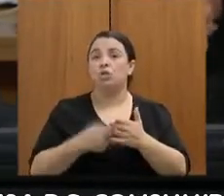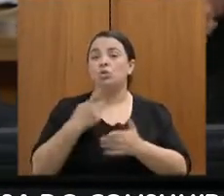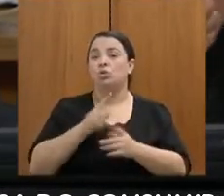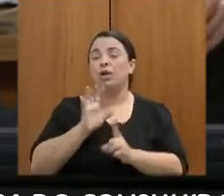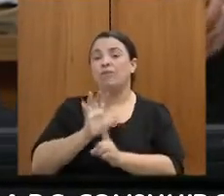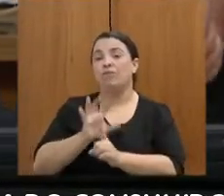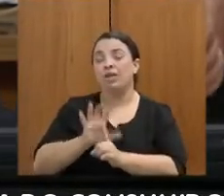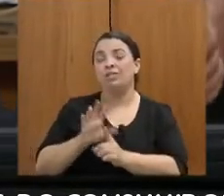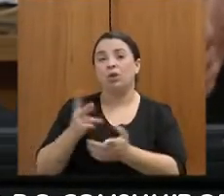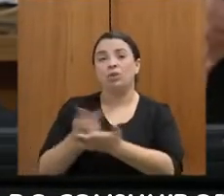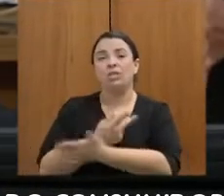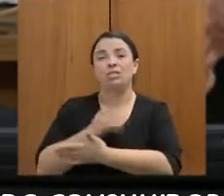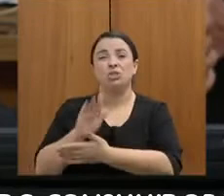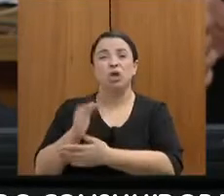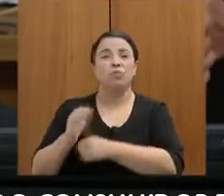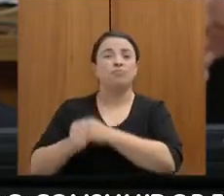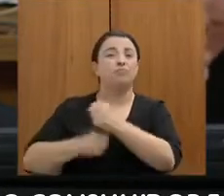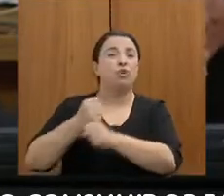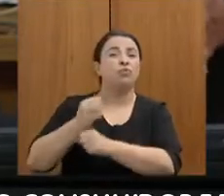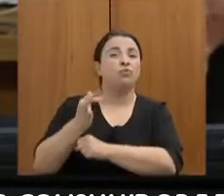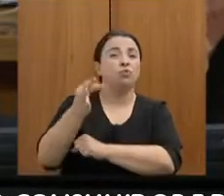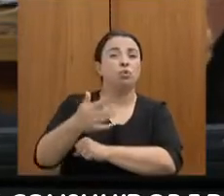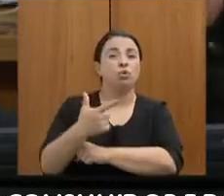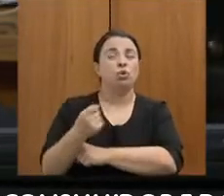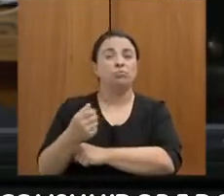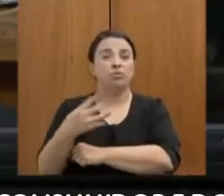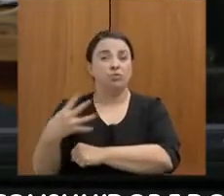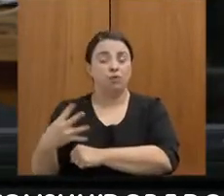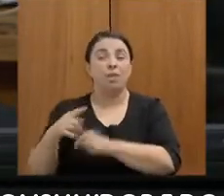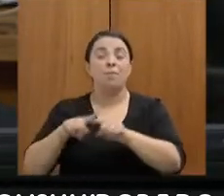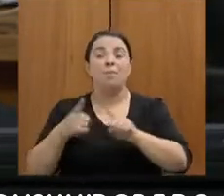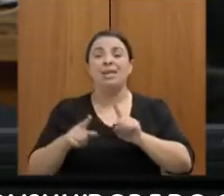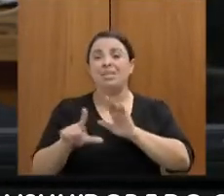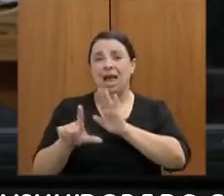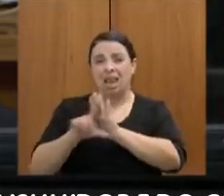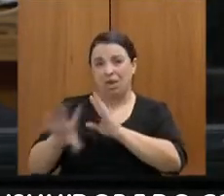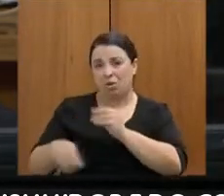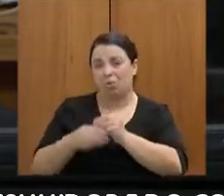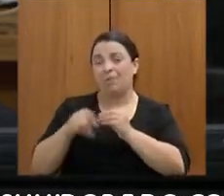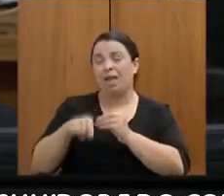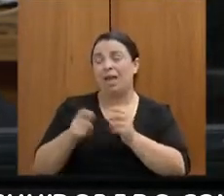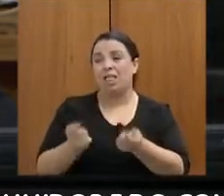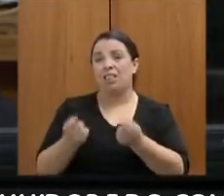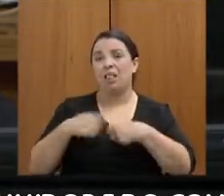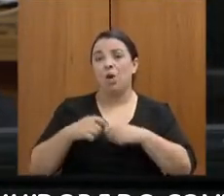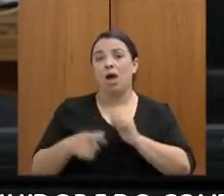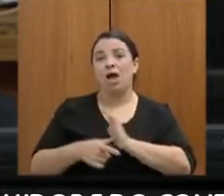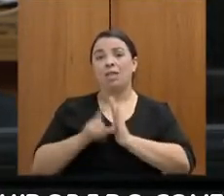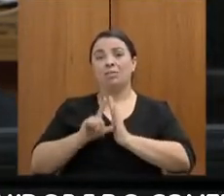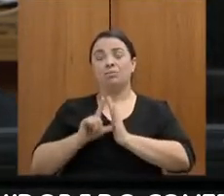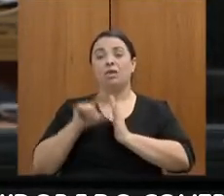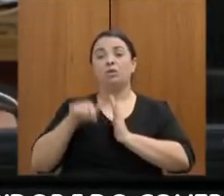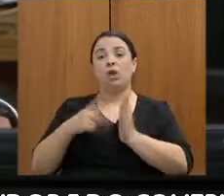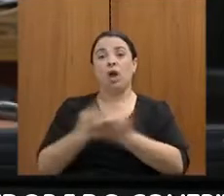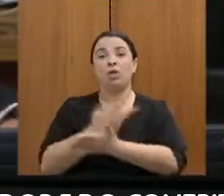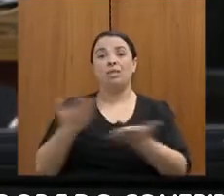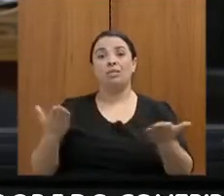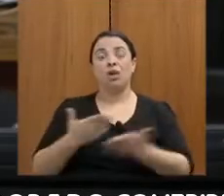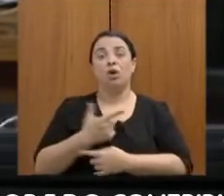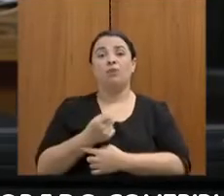Ocorre que essa lei, trouxe essa antecipação para o ano de 2022. Então,